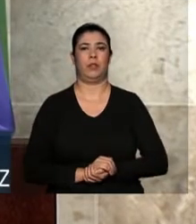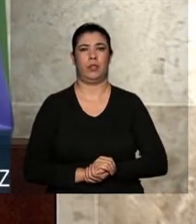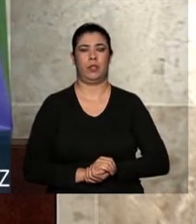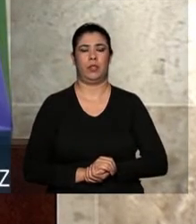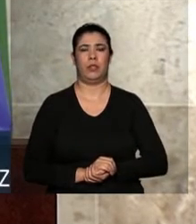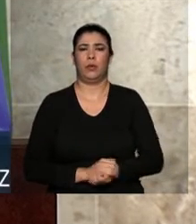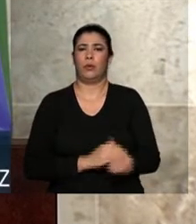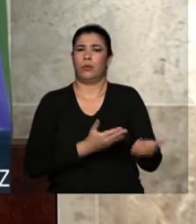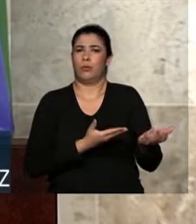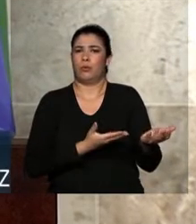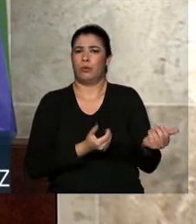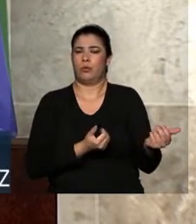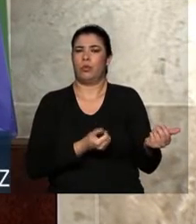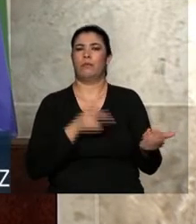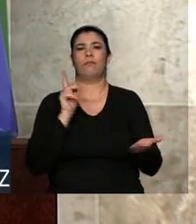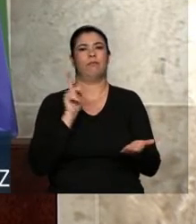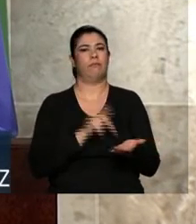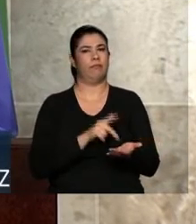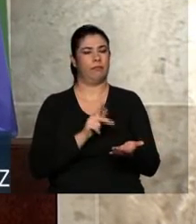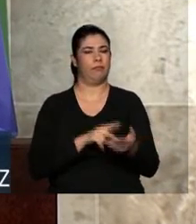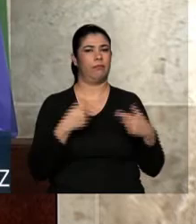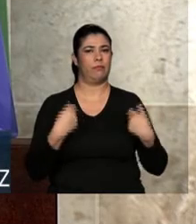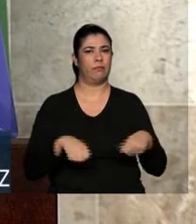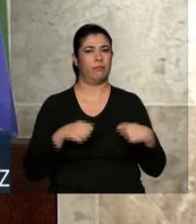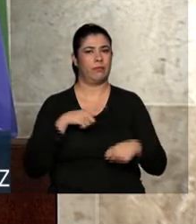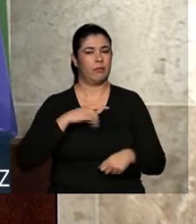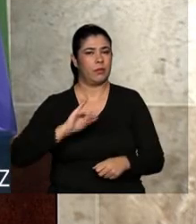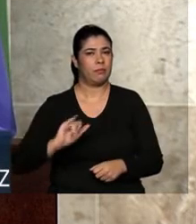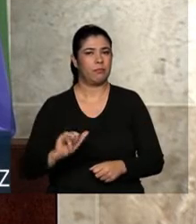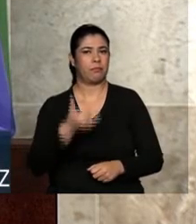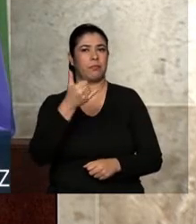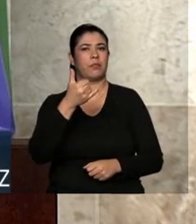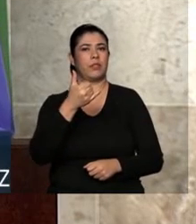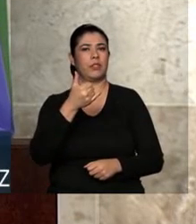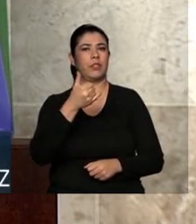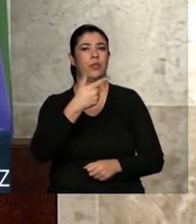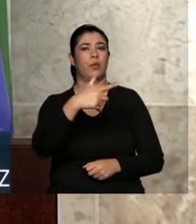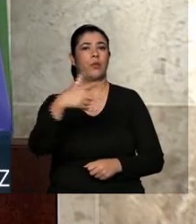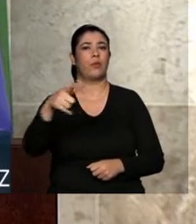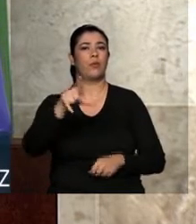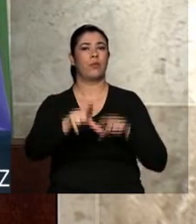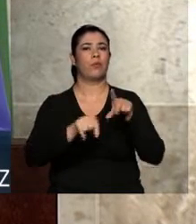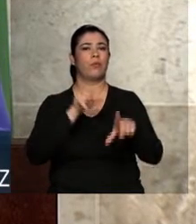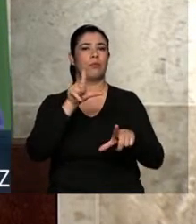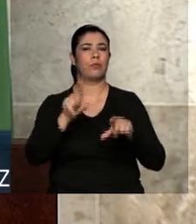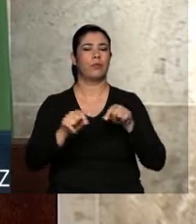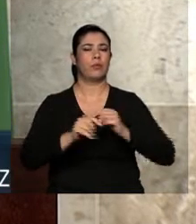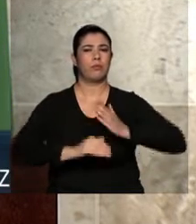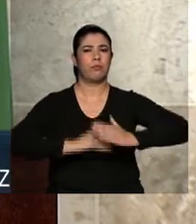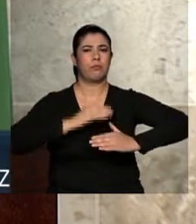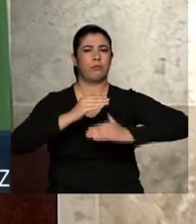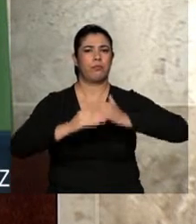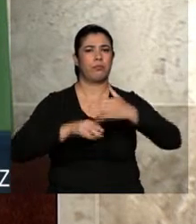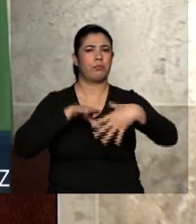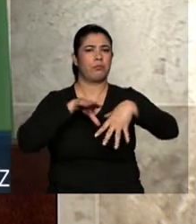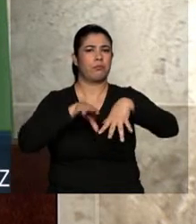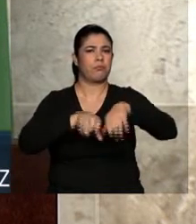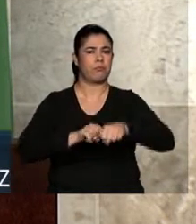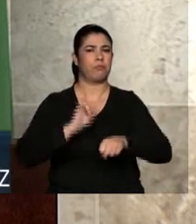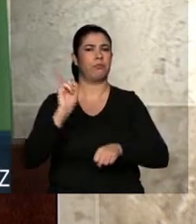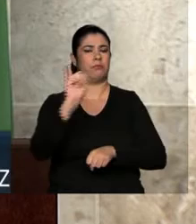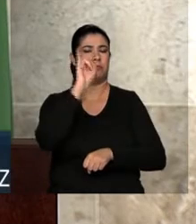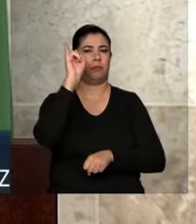Os jovens, sem sombra de dúvida, vão ter a oportunidade de participar de um processo muito mais rico de formação